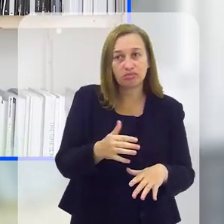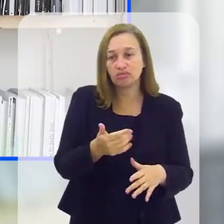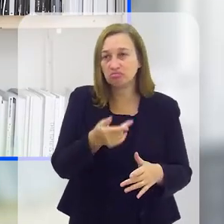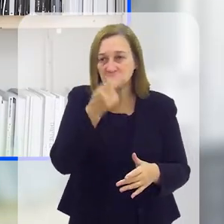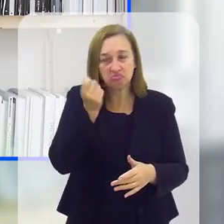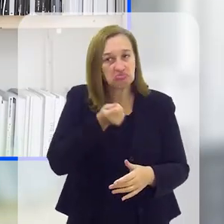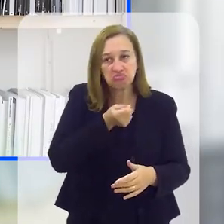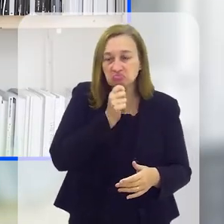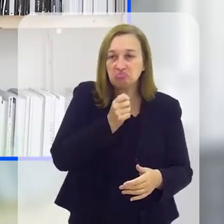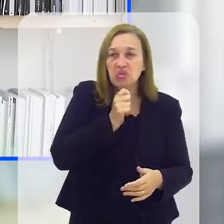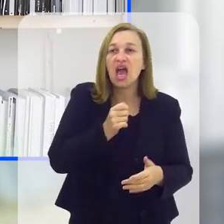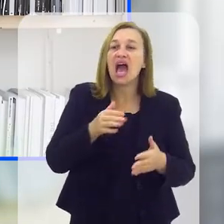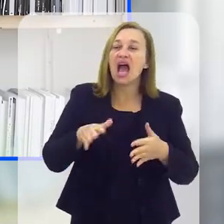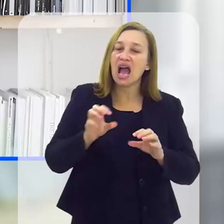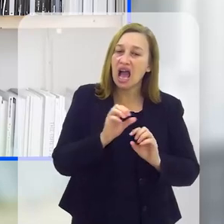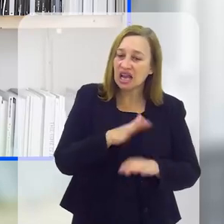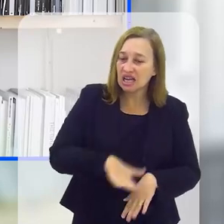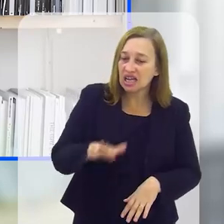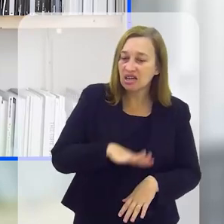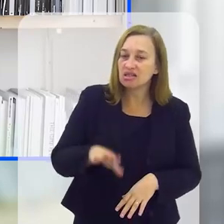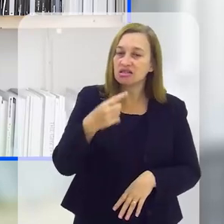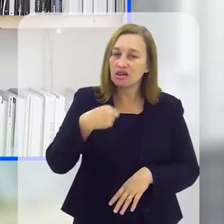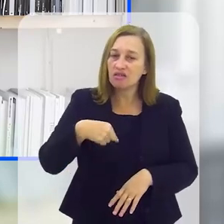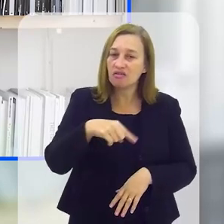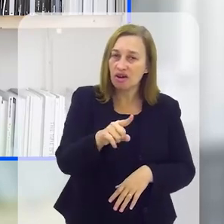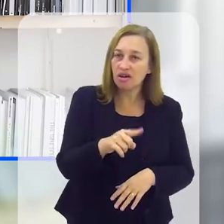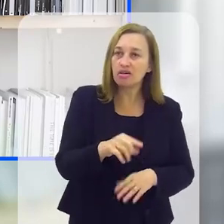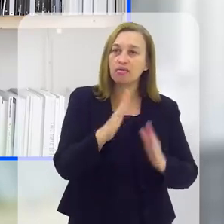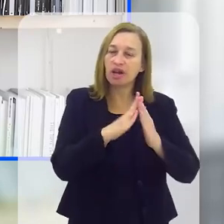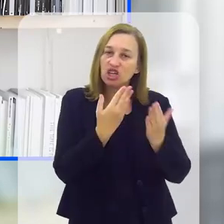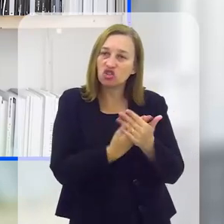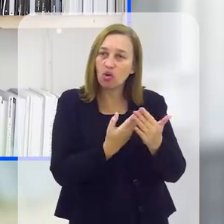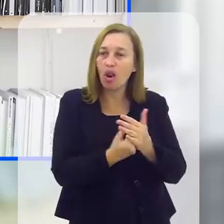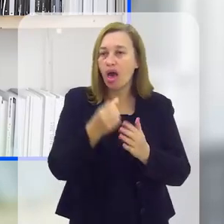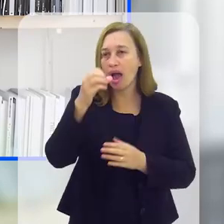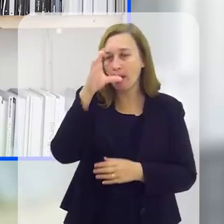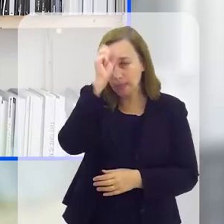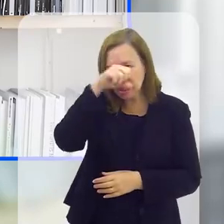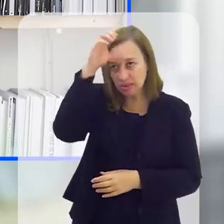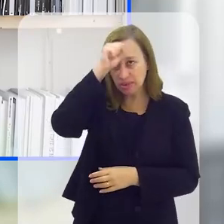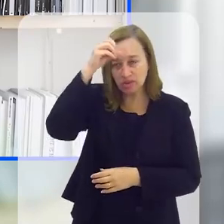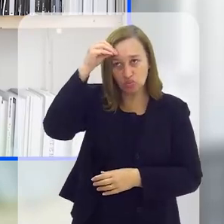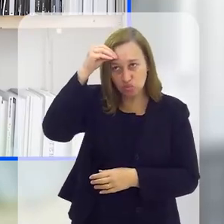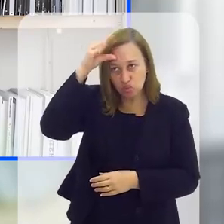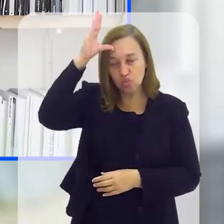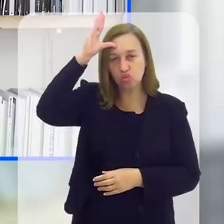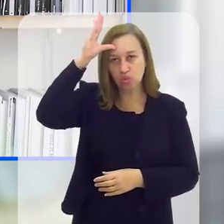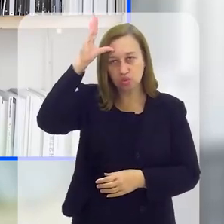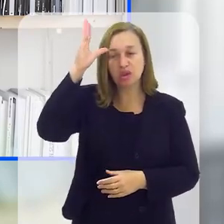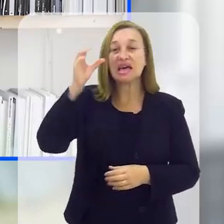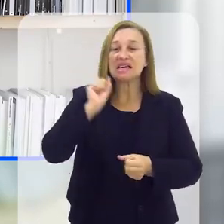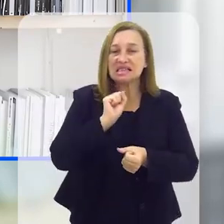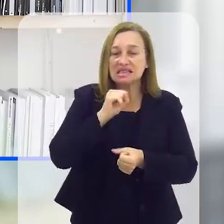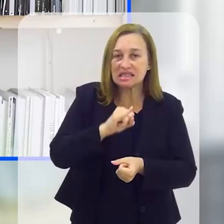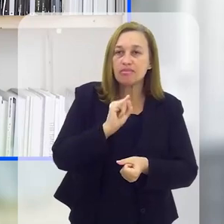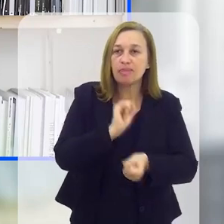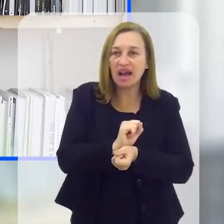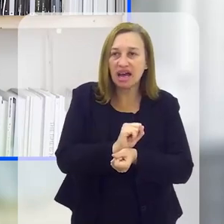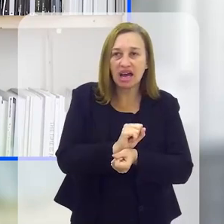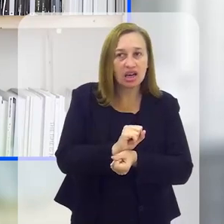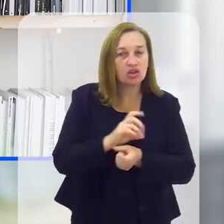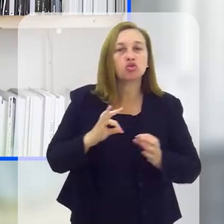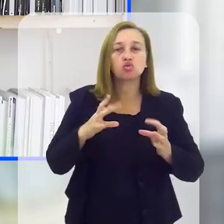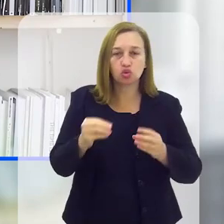básico, a criança vai para a escola, ela aprende cada vez mais, enfim, se para,